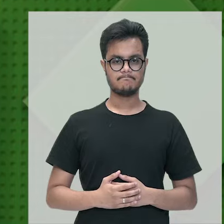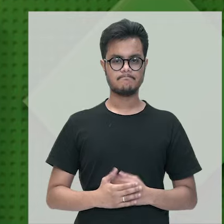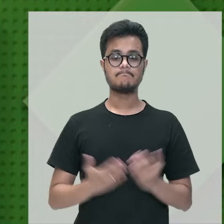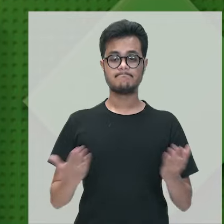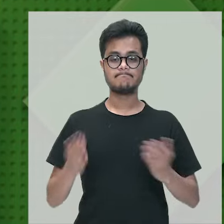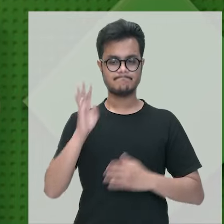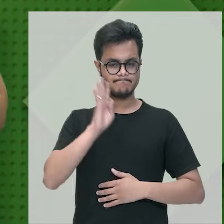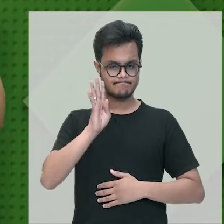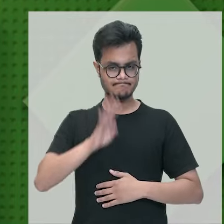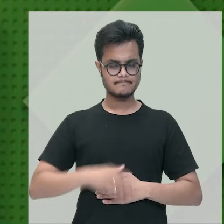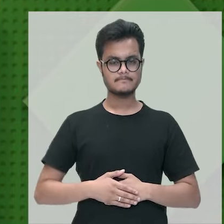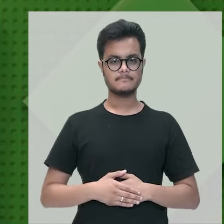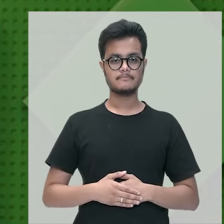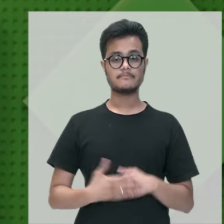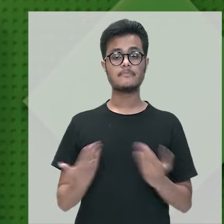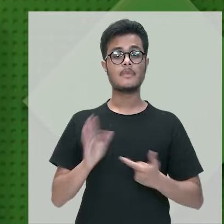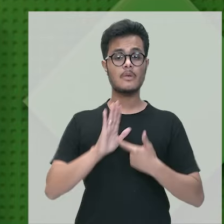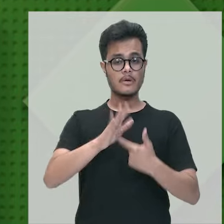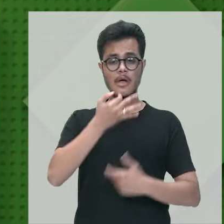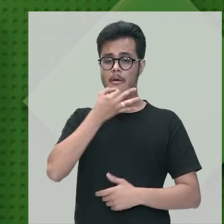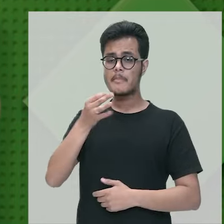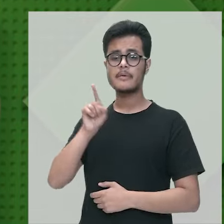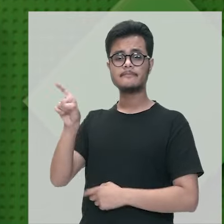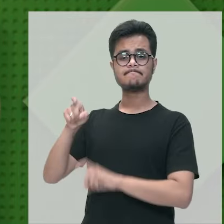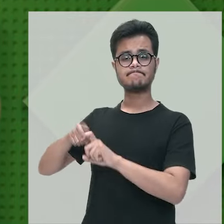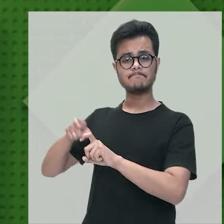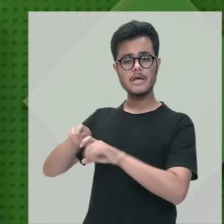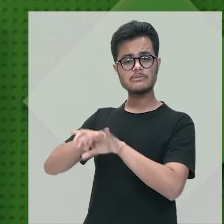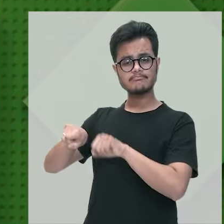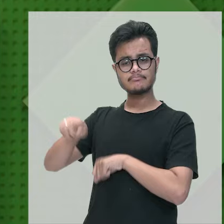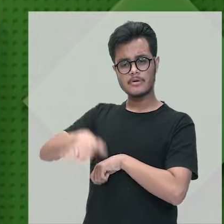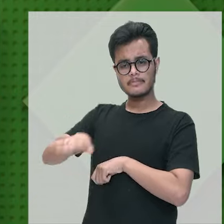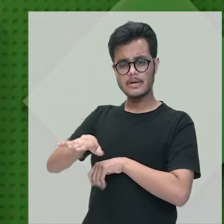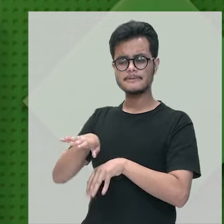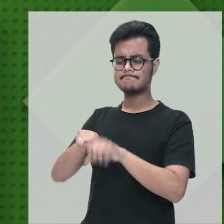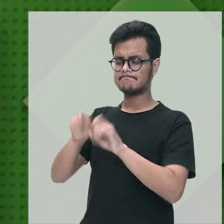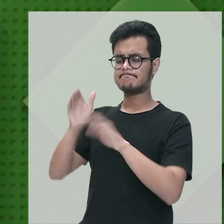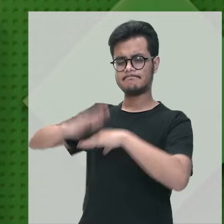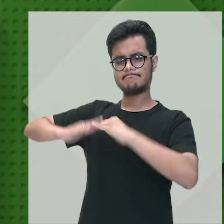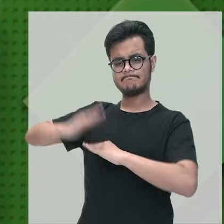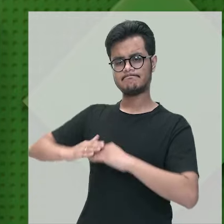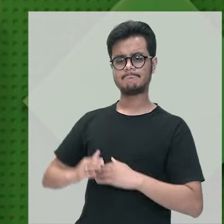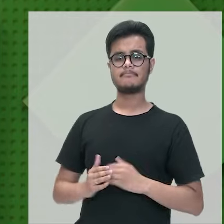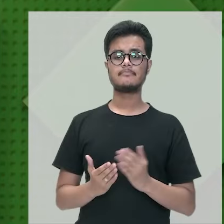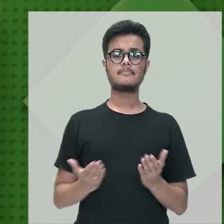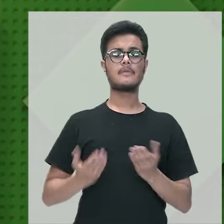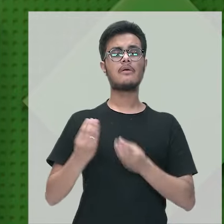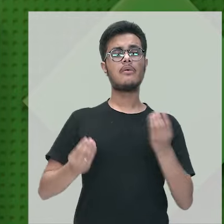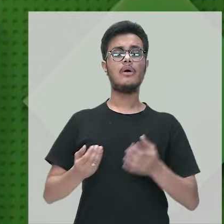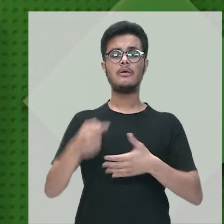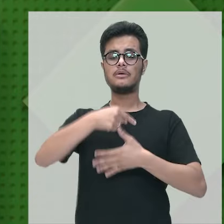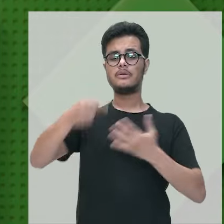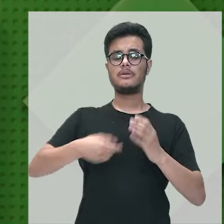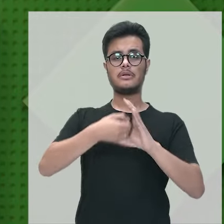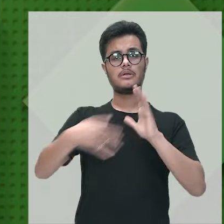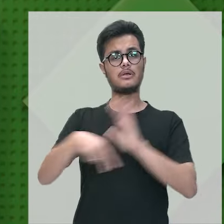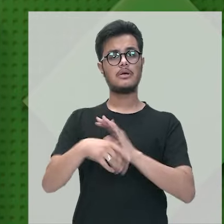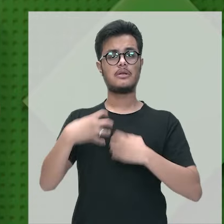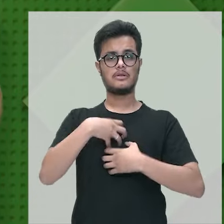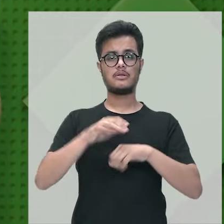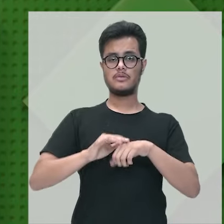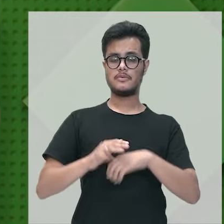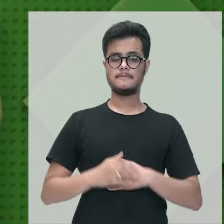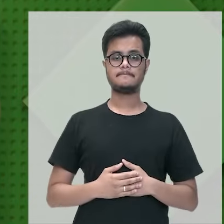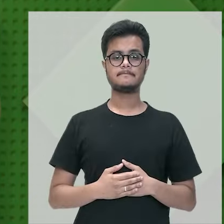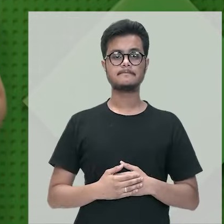muito bem então a gente observou a opinião de uma especialista na área que trouxe para a gente quais os principais sintomas de cada um